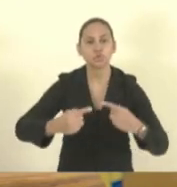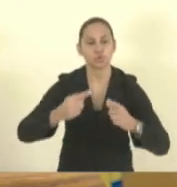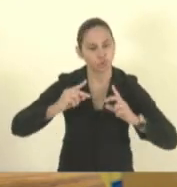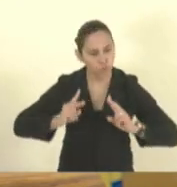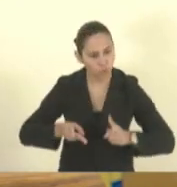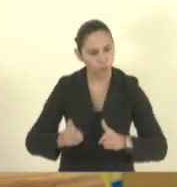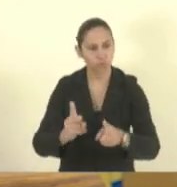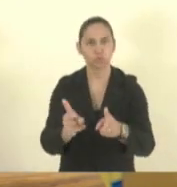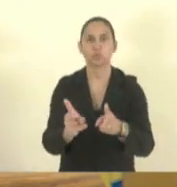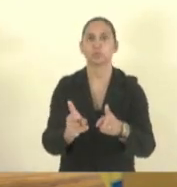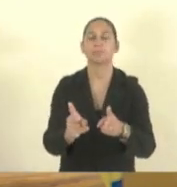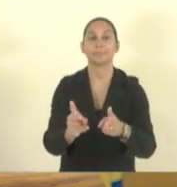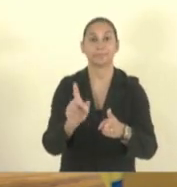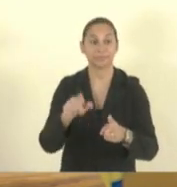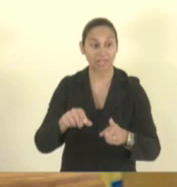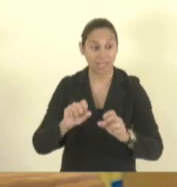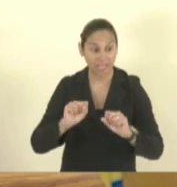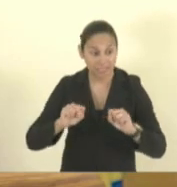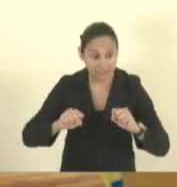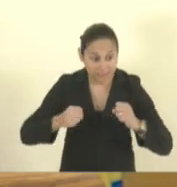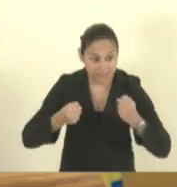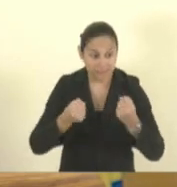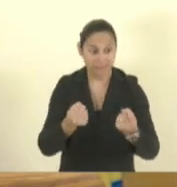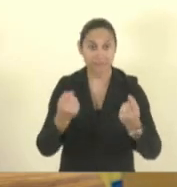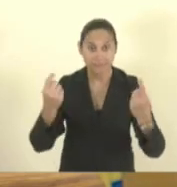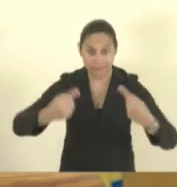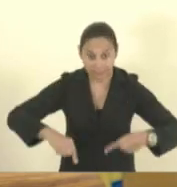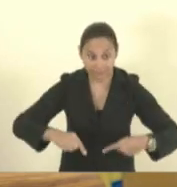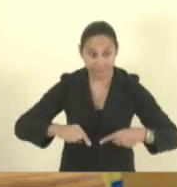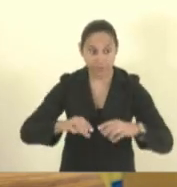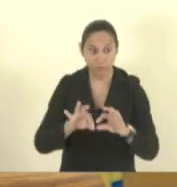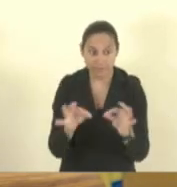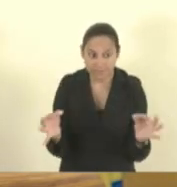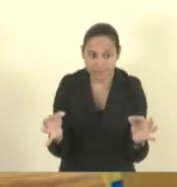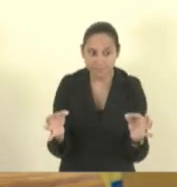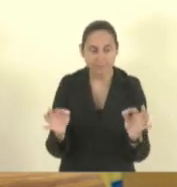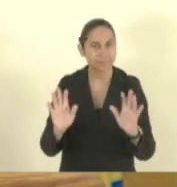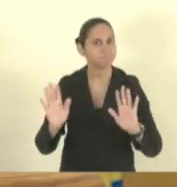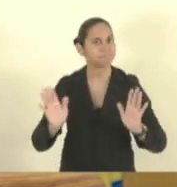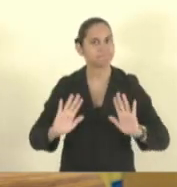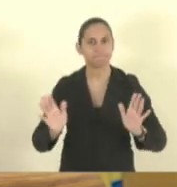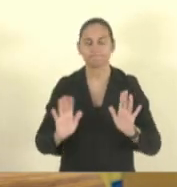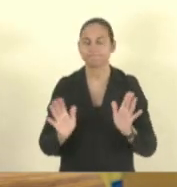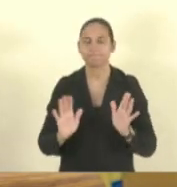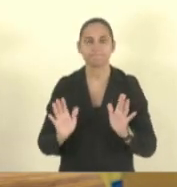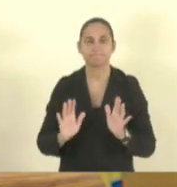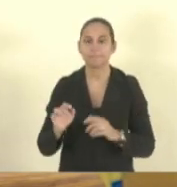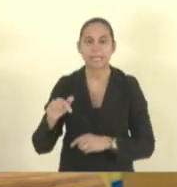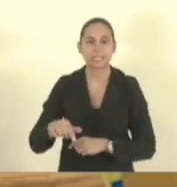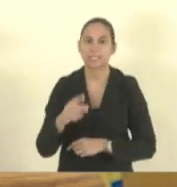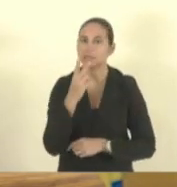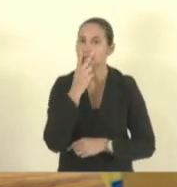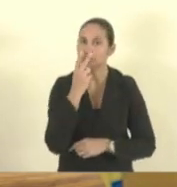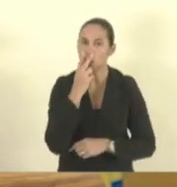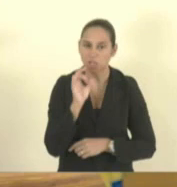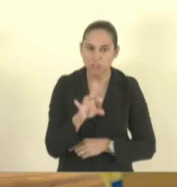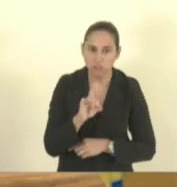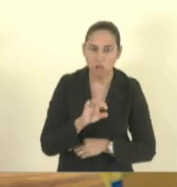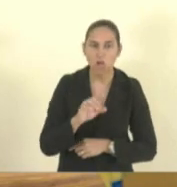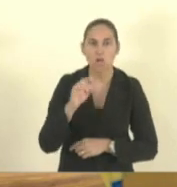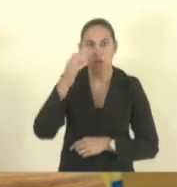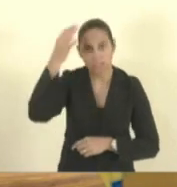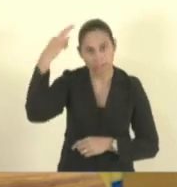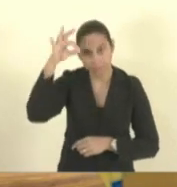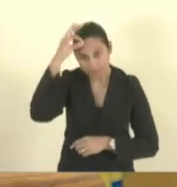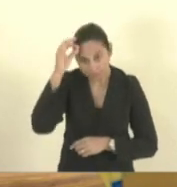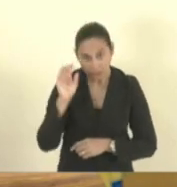ele não é um desafio pontual e ele não é simples a gente não está falando de uma questão de vitória ou do estado do Espírito Santo a gente está